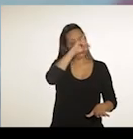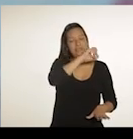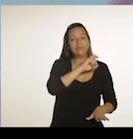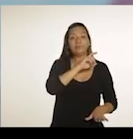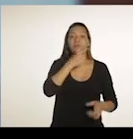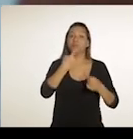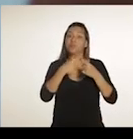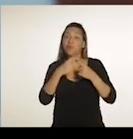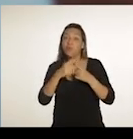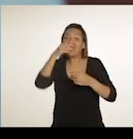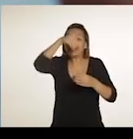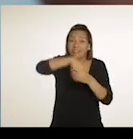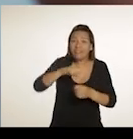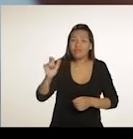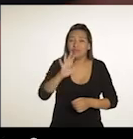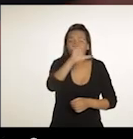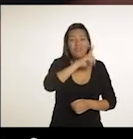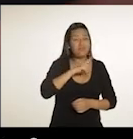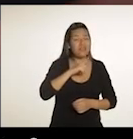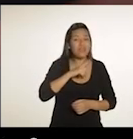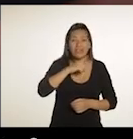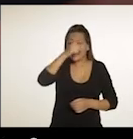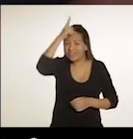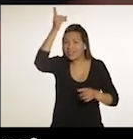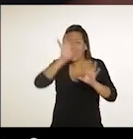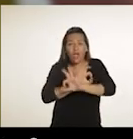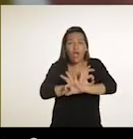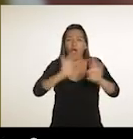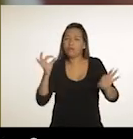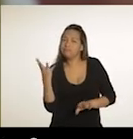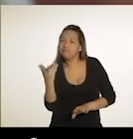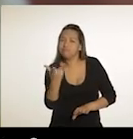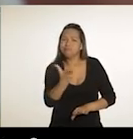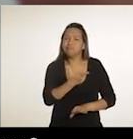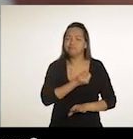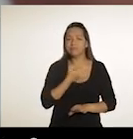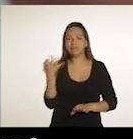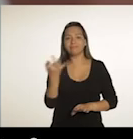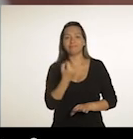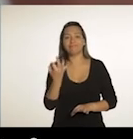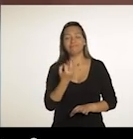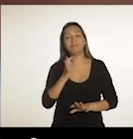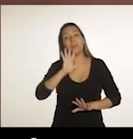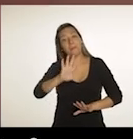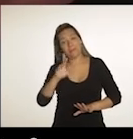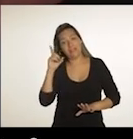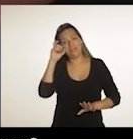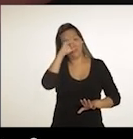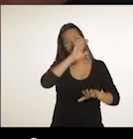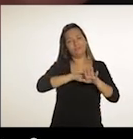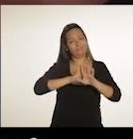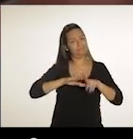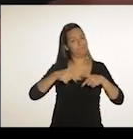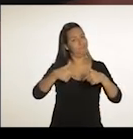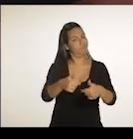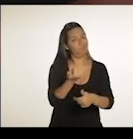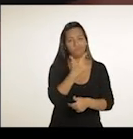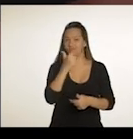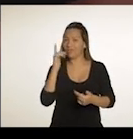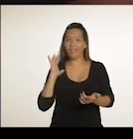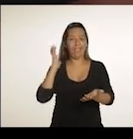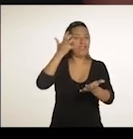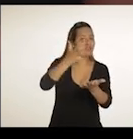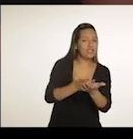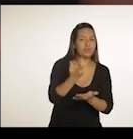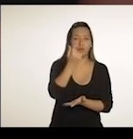brilhantes, nas comunidades, ideias brilhantes. Para conseguir crédito do governo, para conseguir crédito para vocês investirem no negócio, não tem nada.